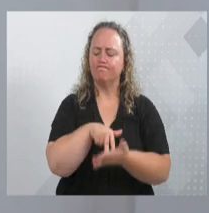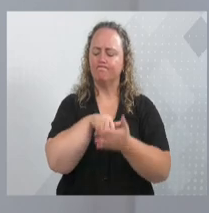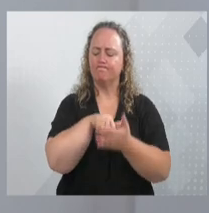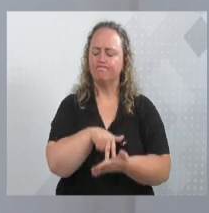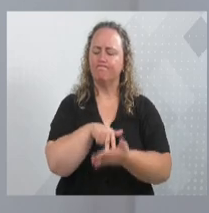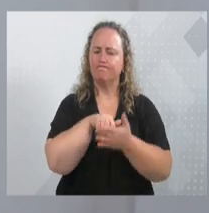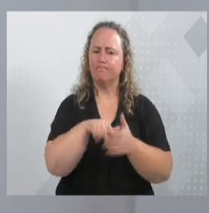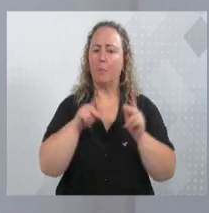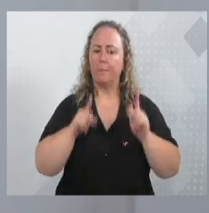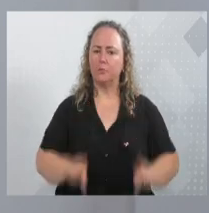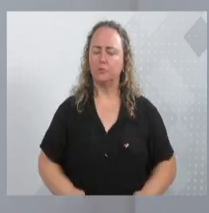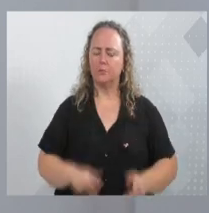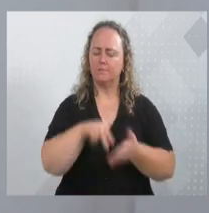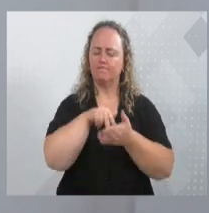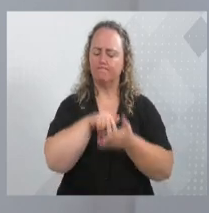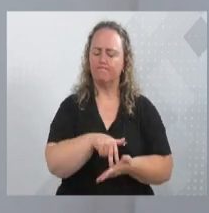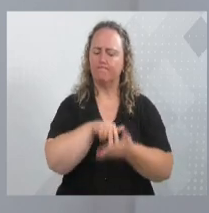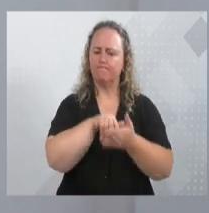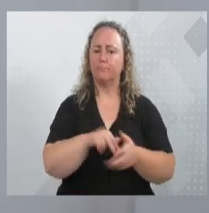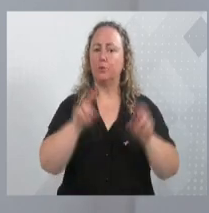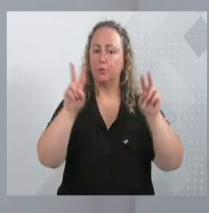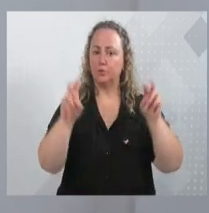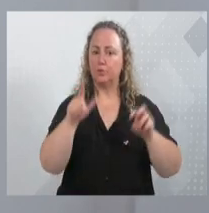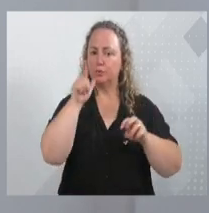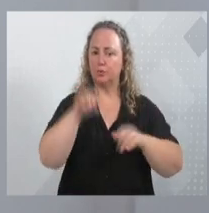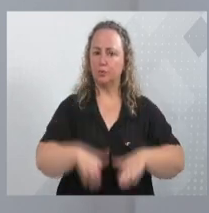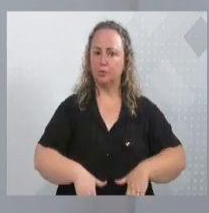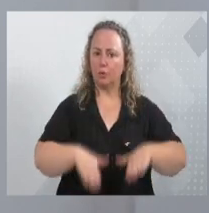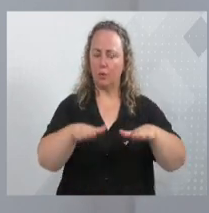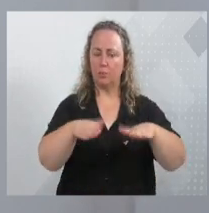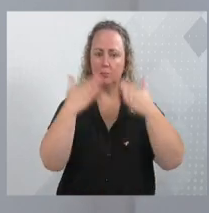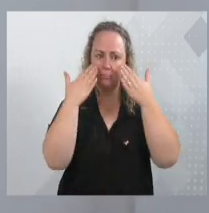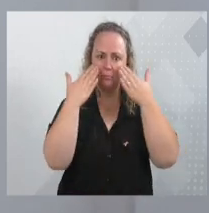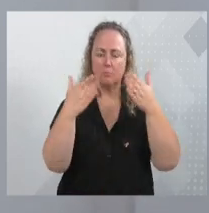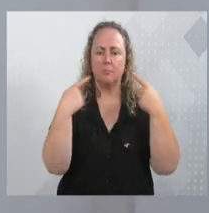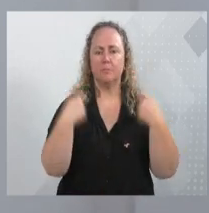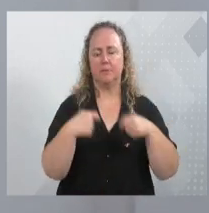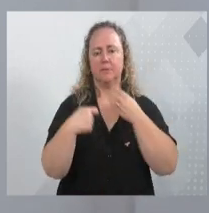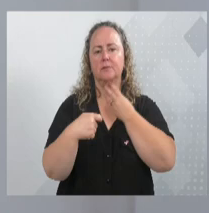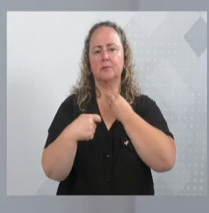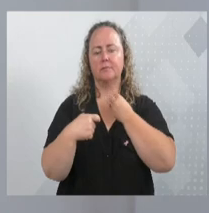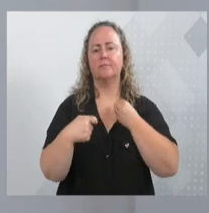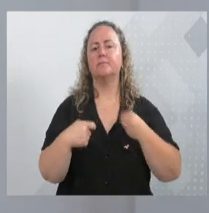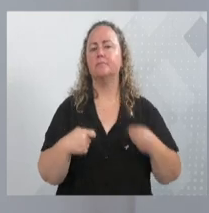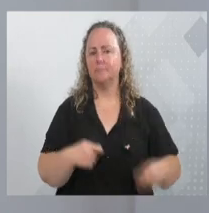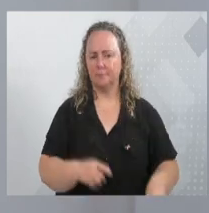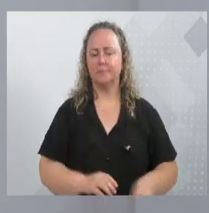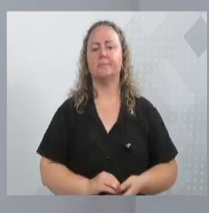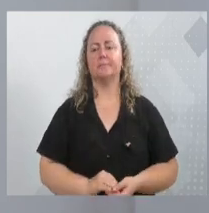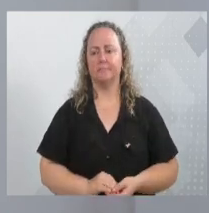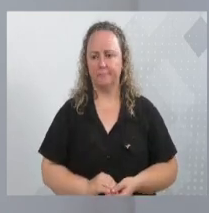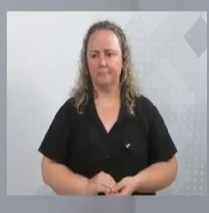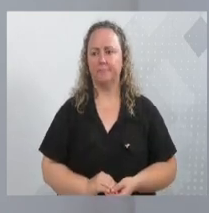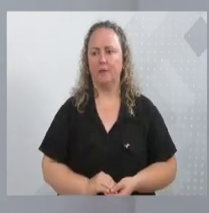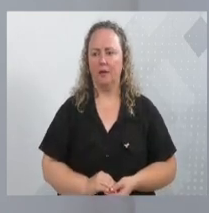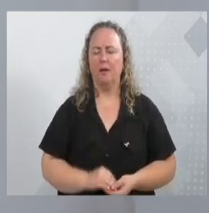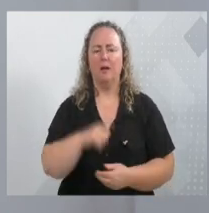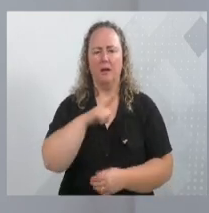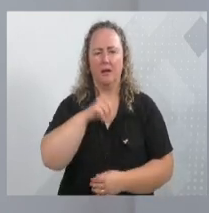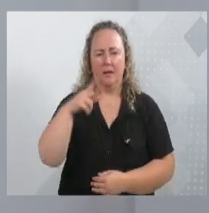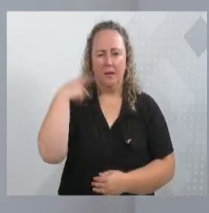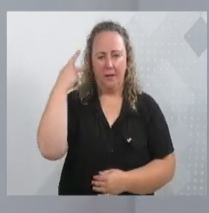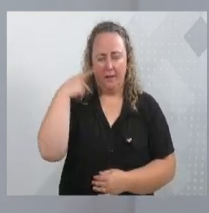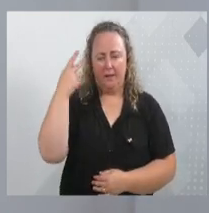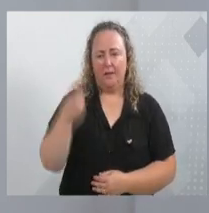posicionamento, posicionamento este que você tem que mostrar e tem que contar a história, porque eu vi no final de semana um monte de político falando,